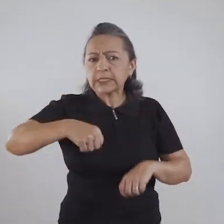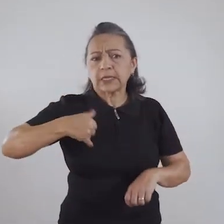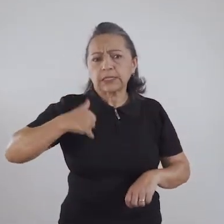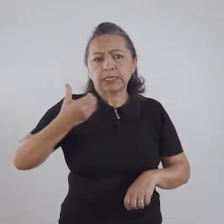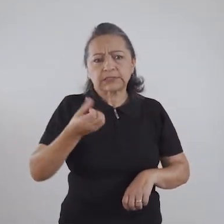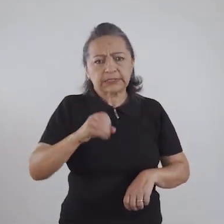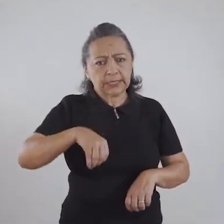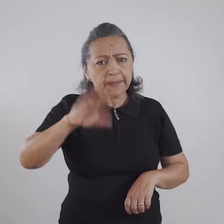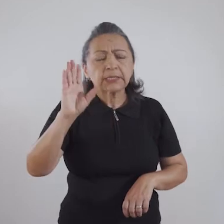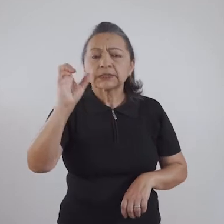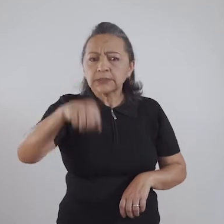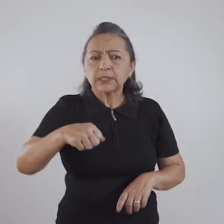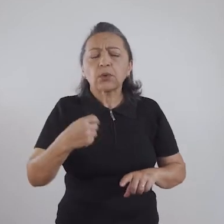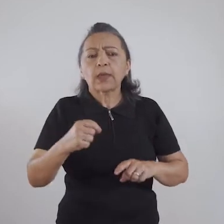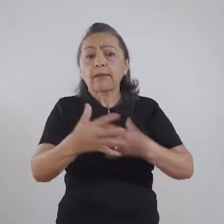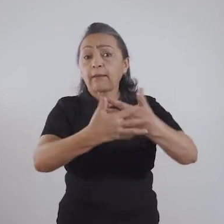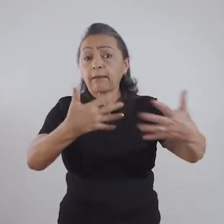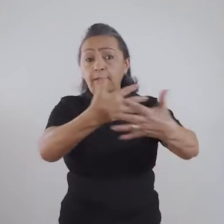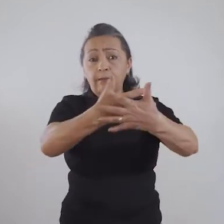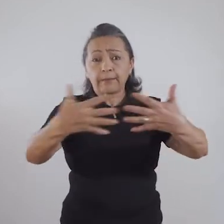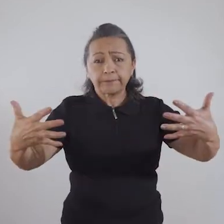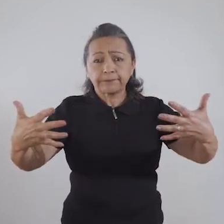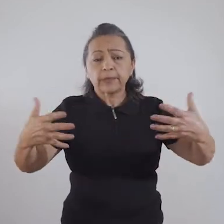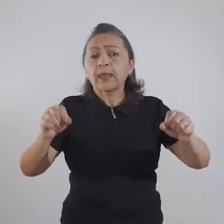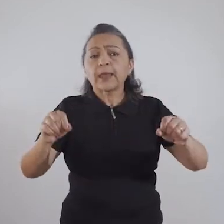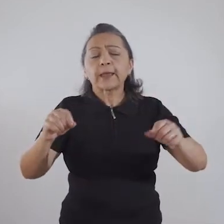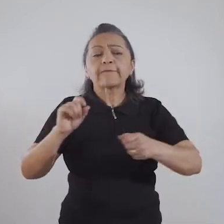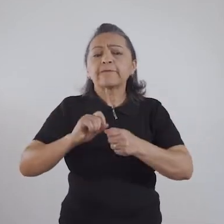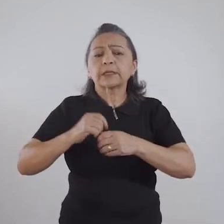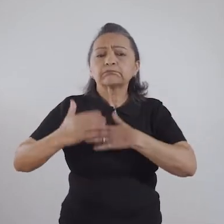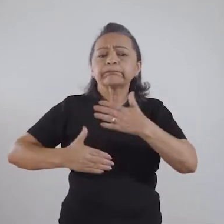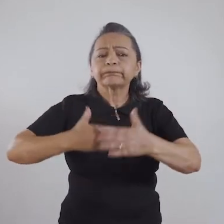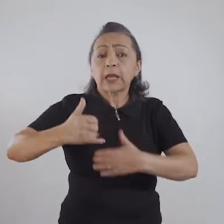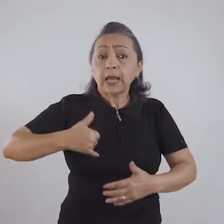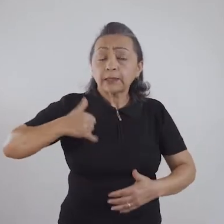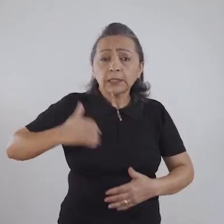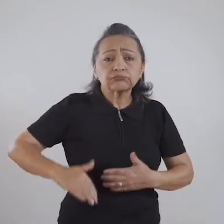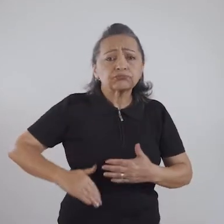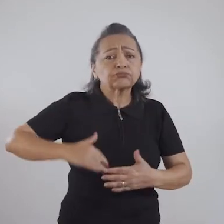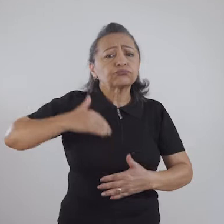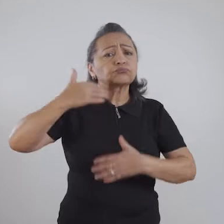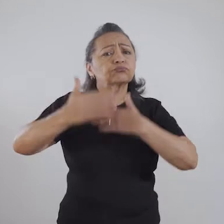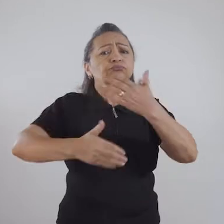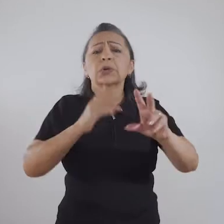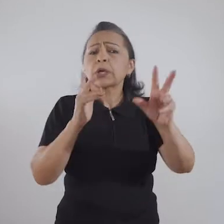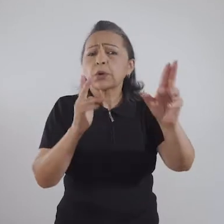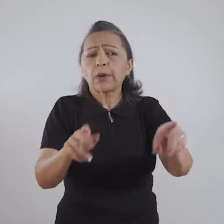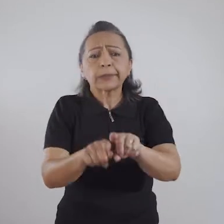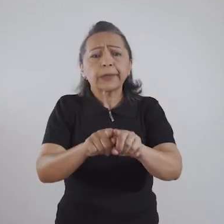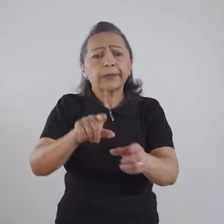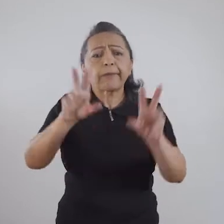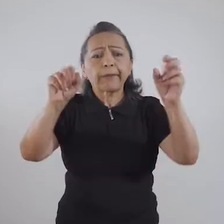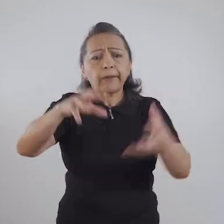sexualidade ela é construída ao longo da nossa vida, assim como o envelhecimento. O